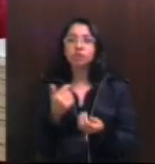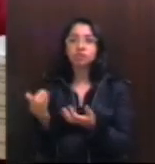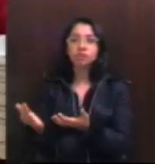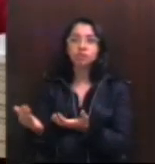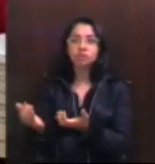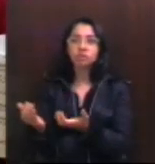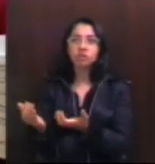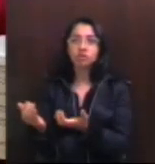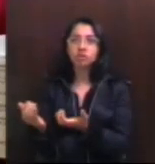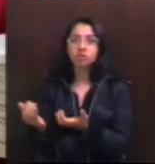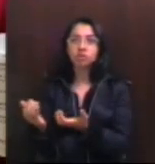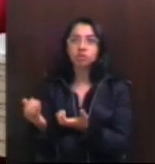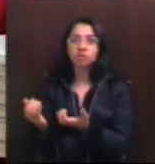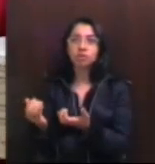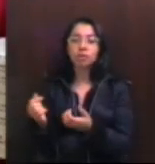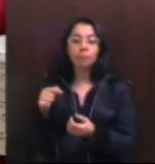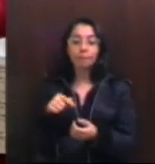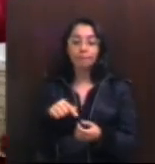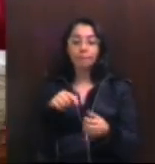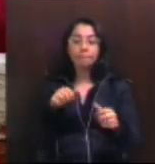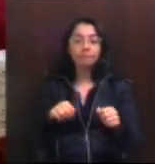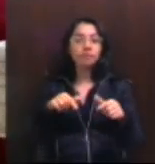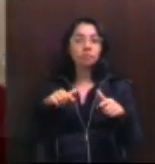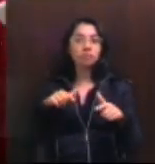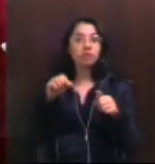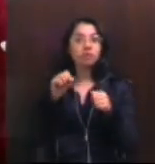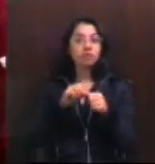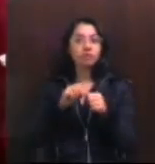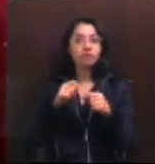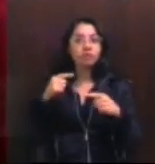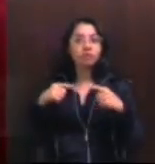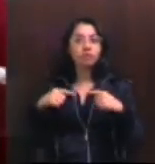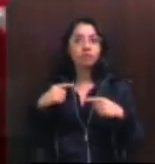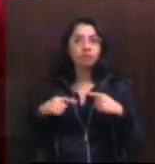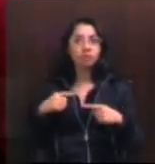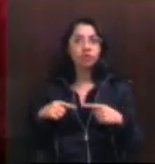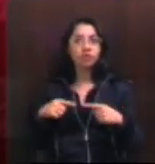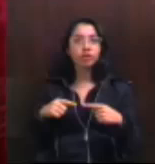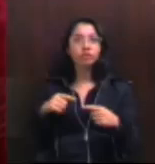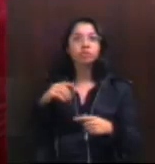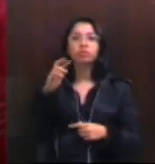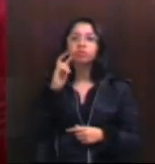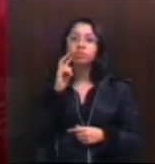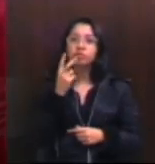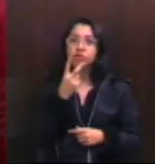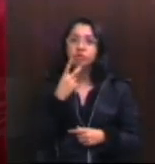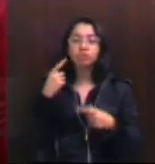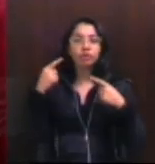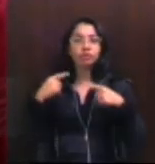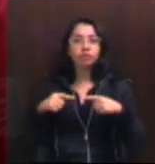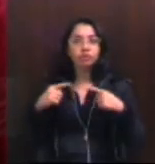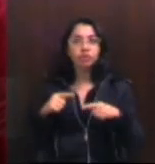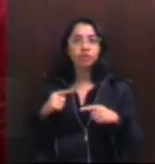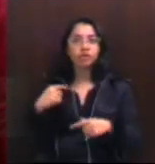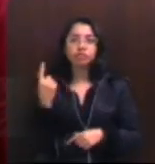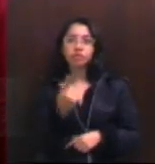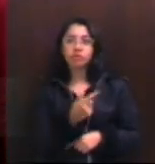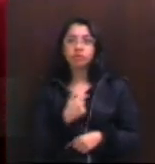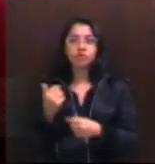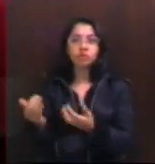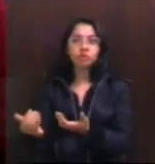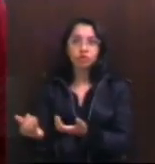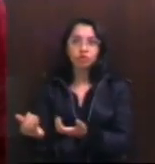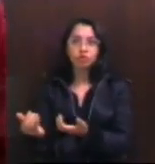para dentro da Assembleia Legislativa e faz este debate, esse reconhecimento da luta da nossa gurizada,